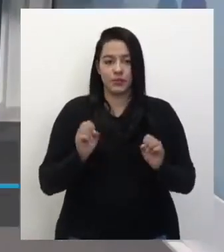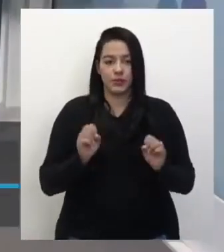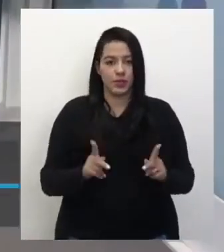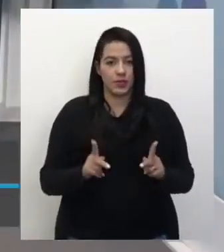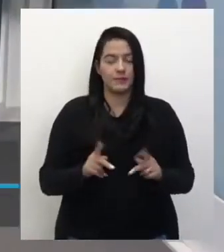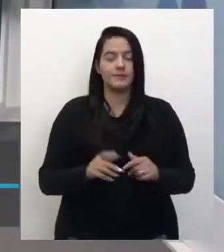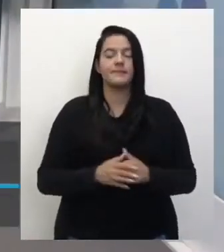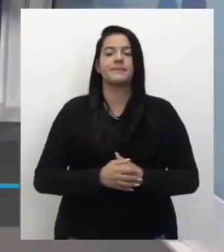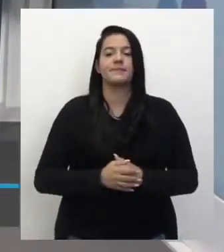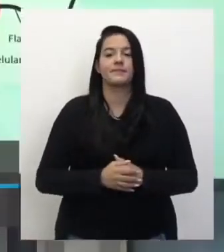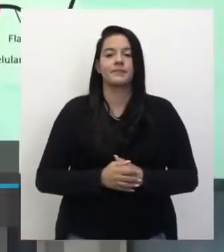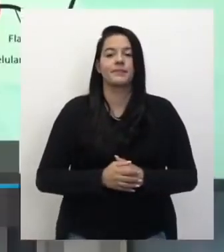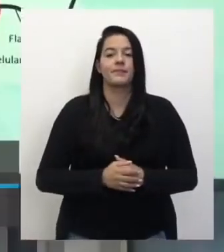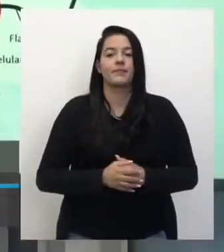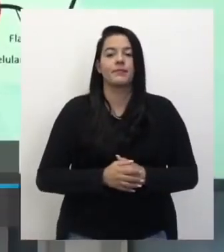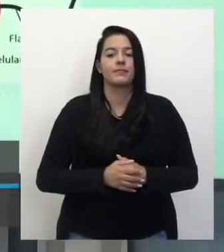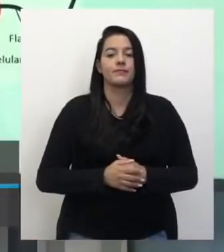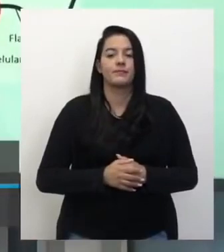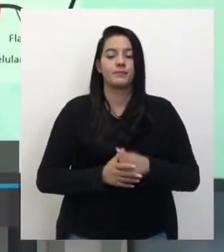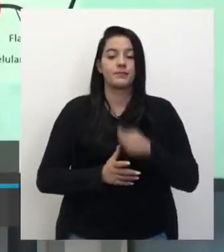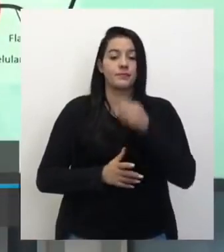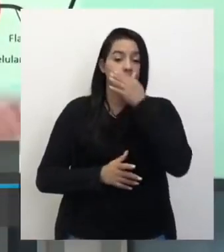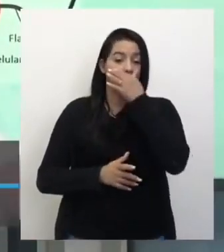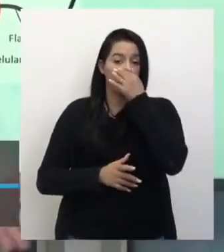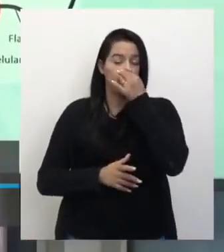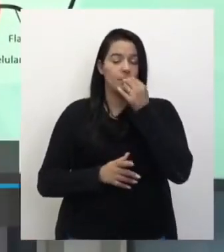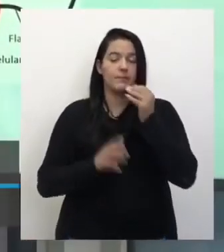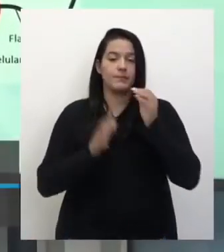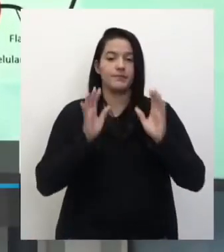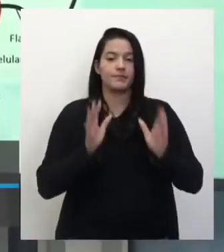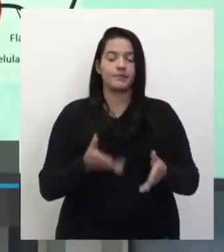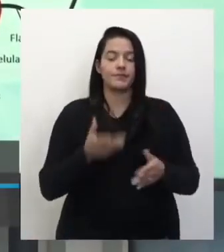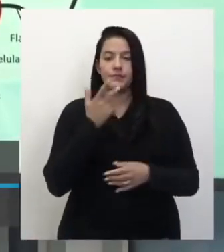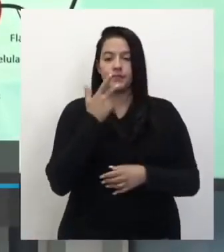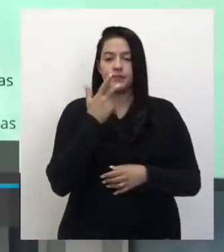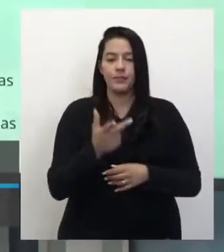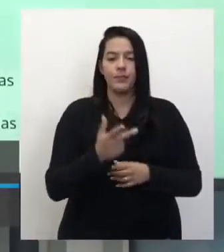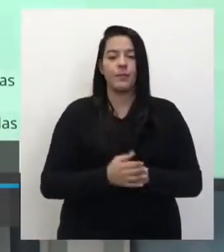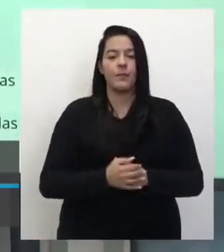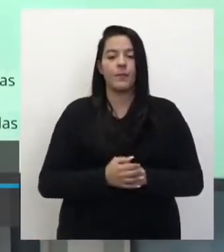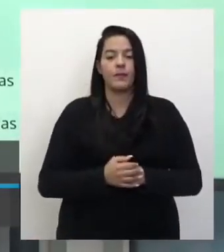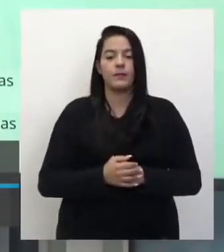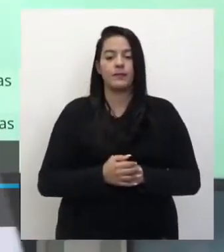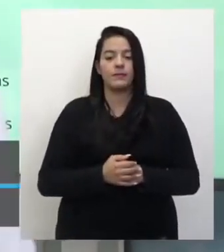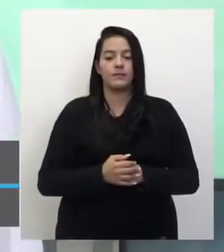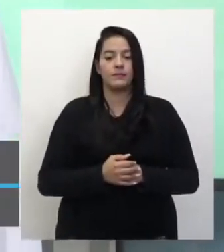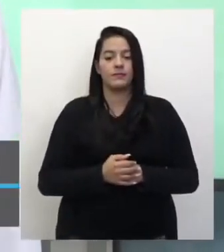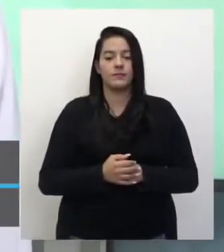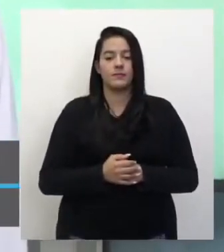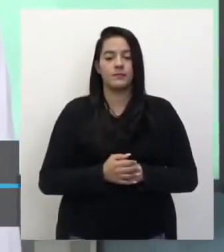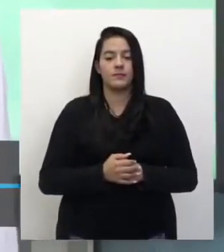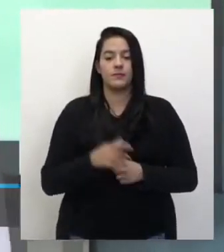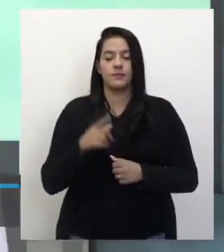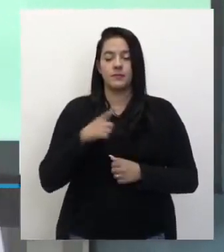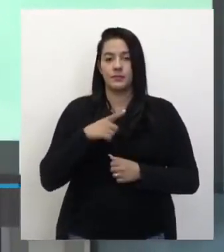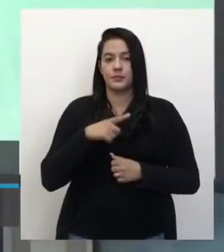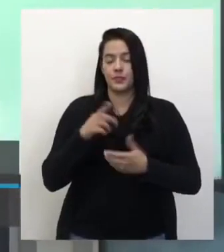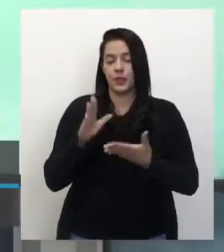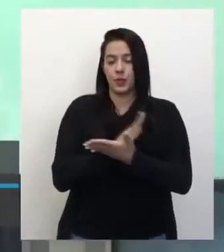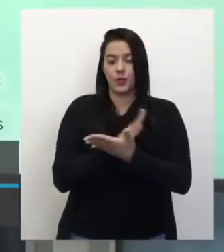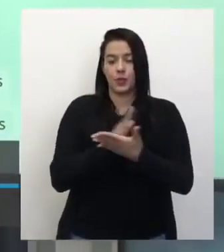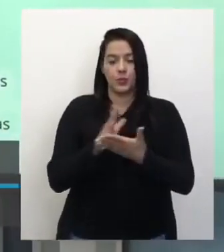Esclareceu? Muito bem. Bom, dito isto. Então, uma das coisas que vai